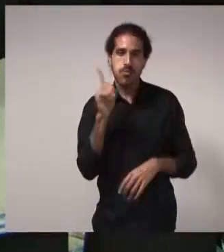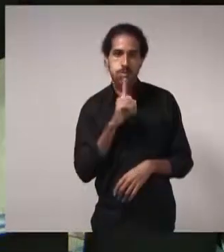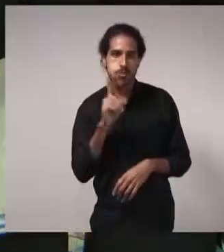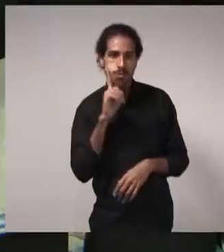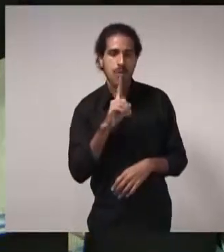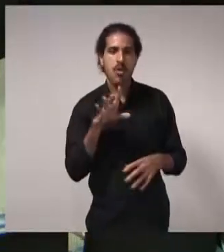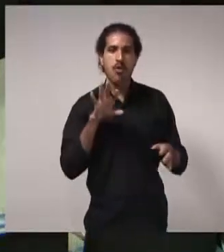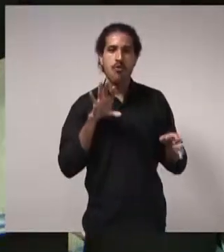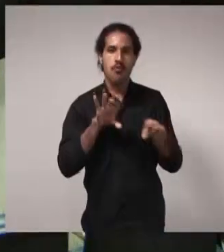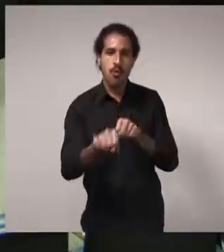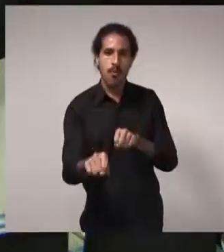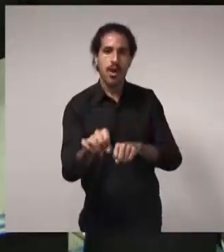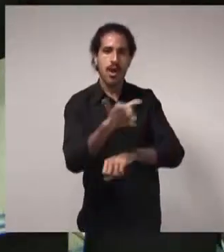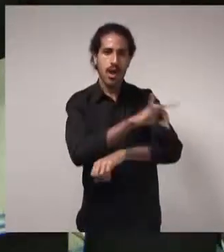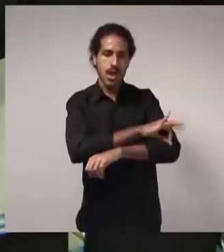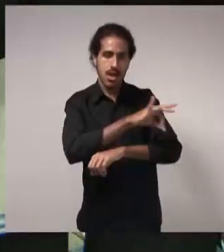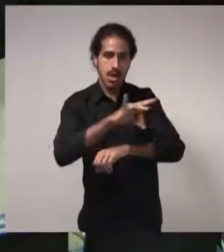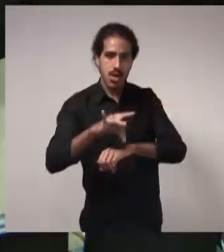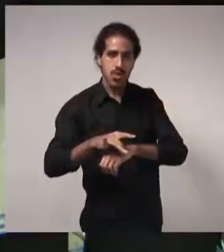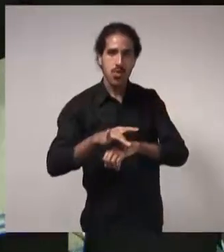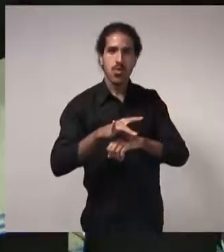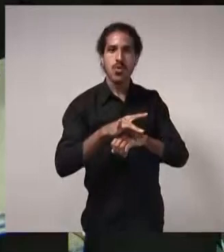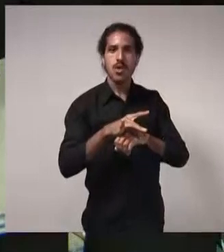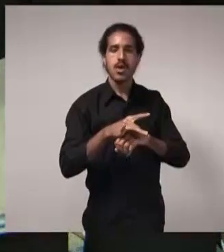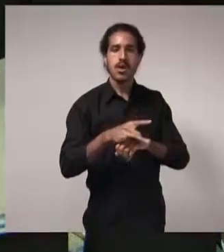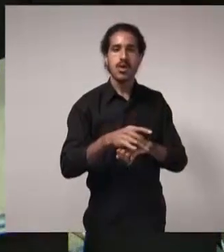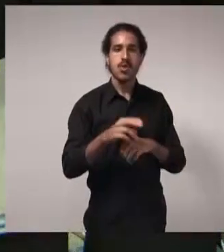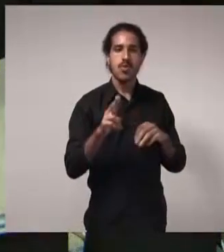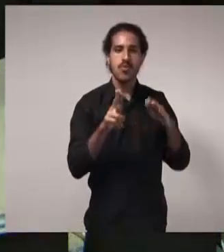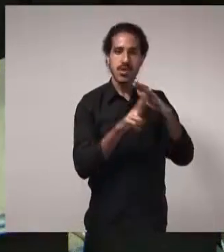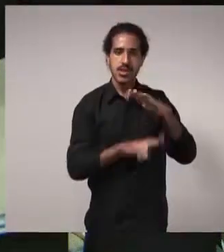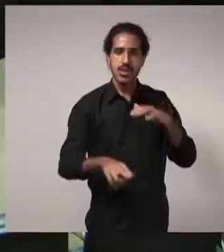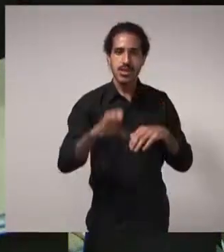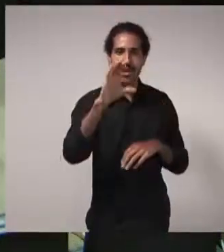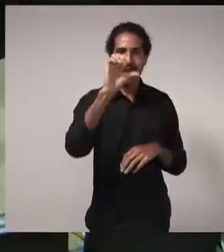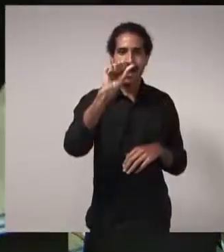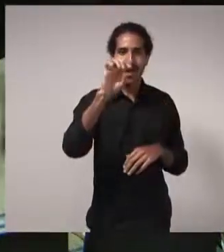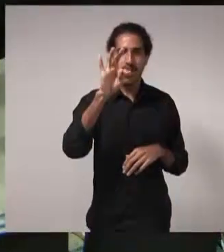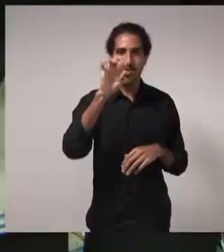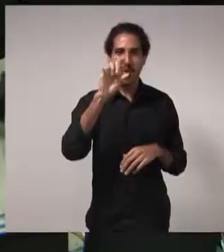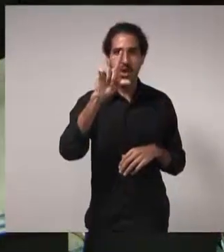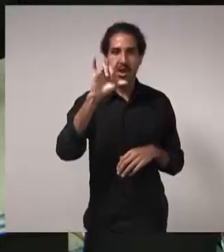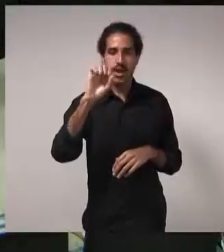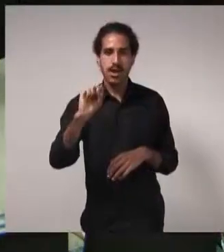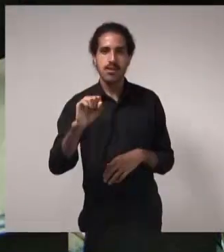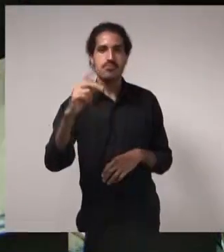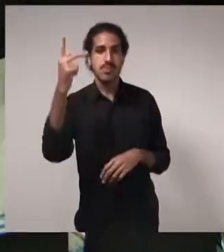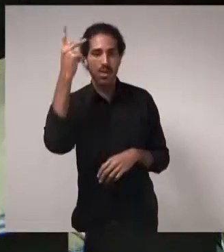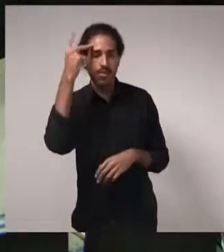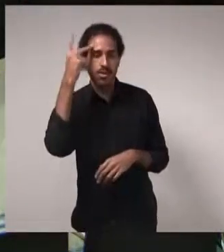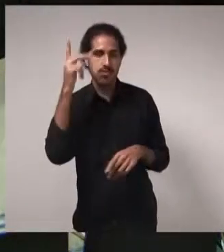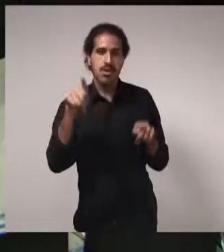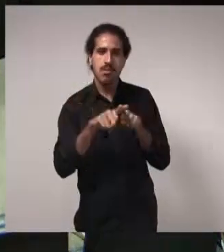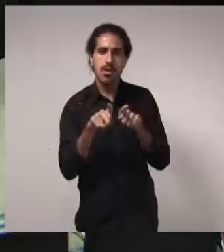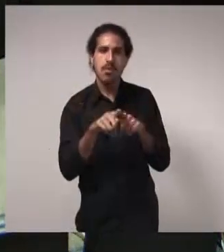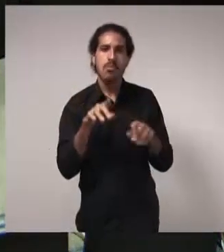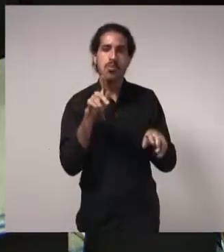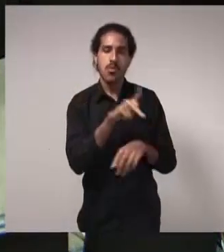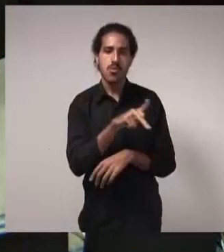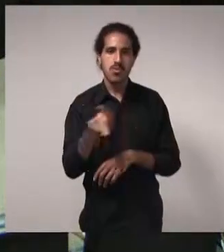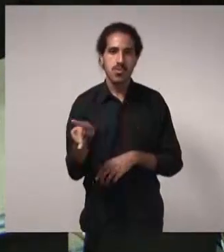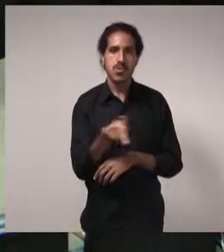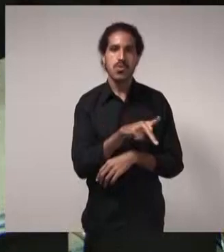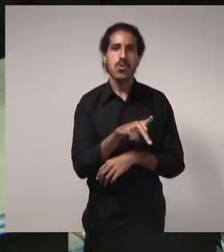urbanismo pela Pontifícia Universidade Católica de Campinas. Atualmente, é professora de junto do Departamento de